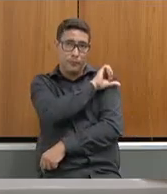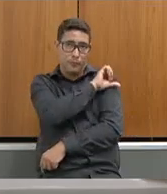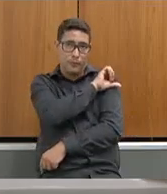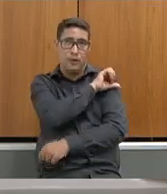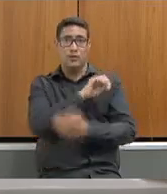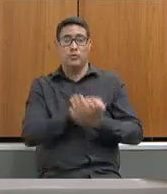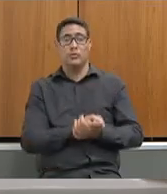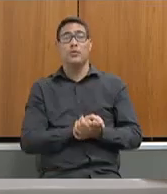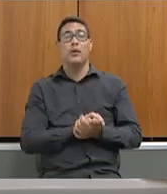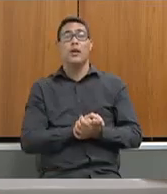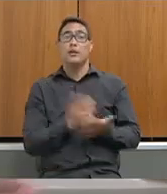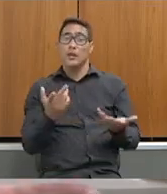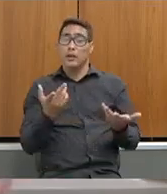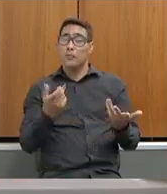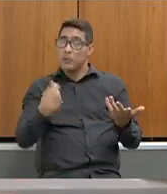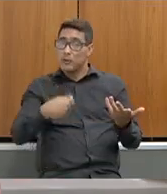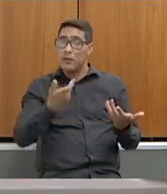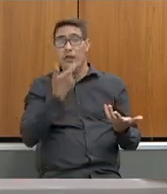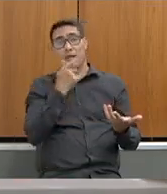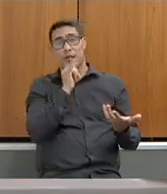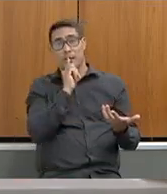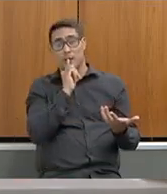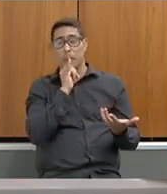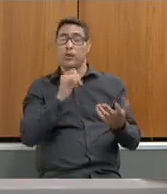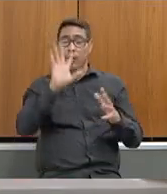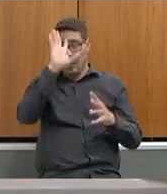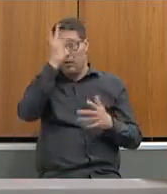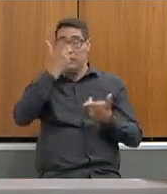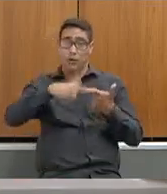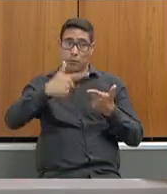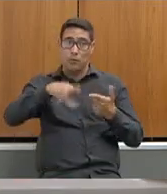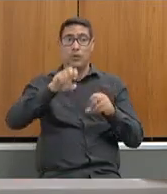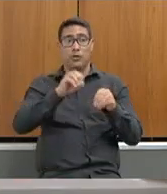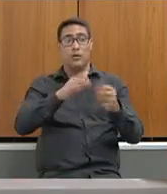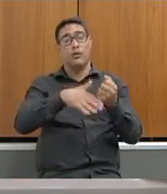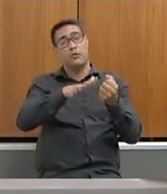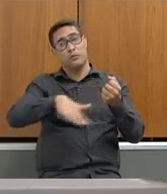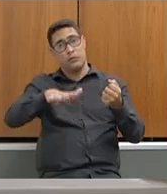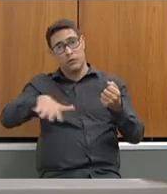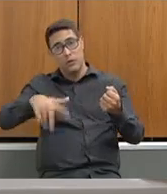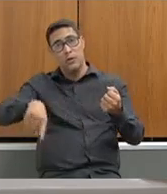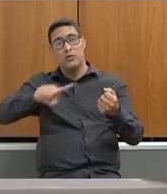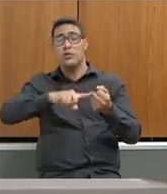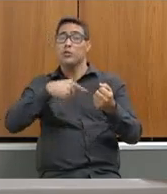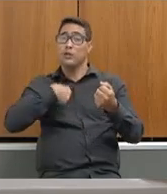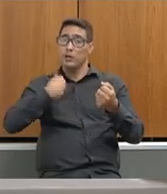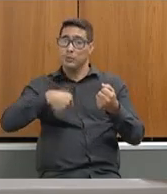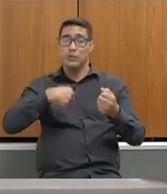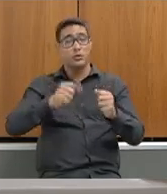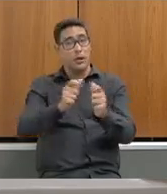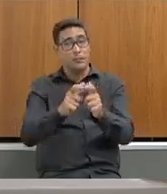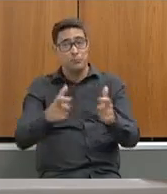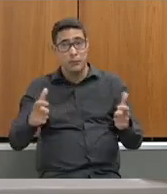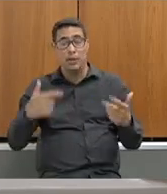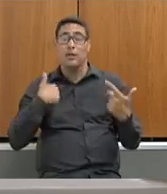educação infantil, eu preciso de abrir espaço, eu preciso de expandir o ensino médio em tempo integral, eu preciso de promover